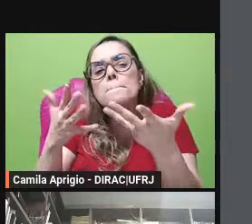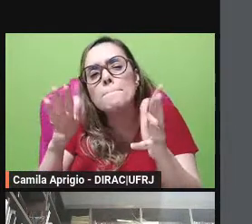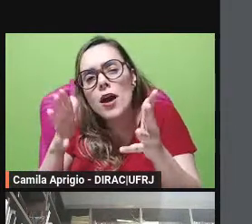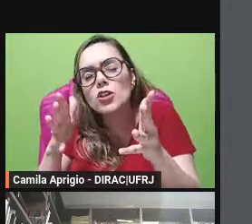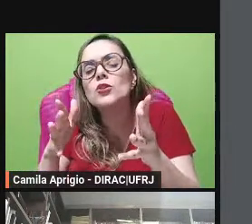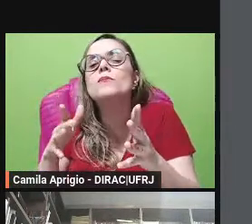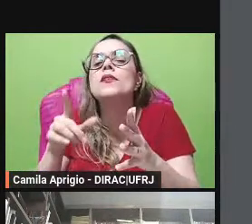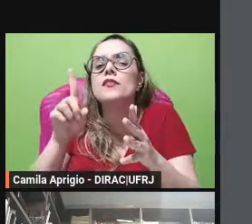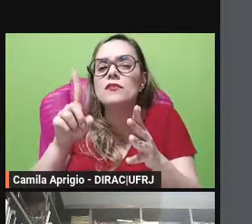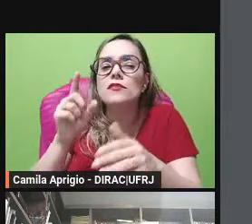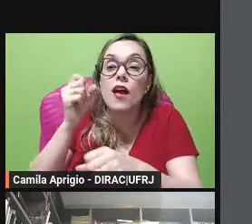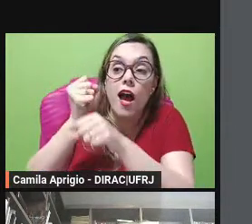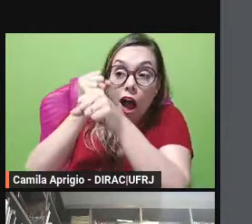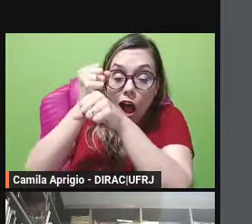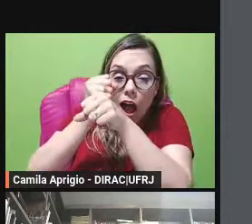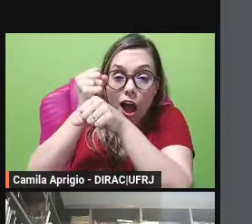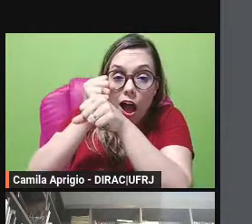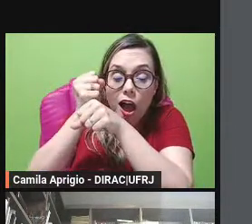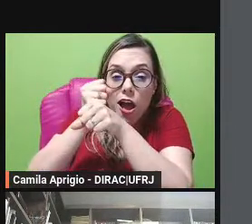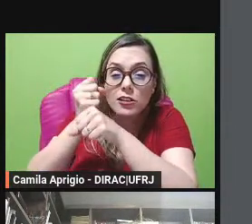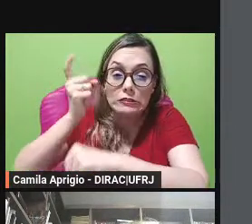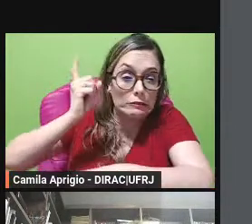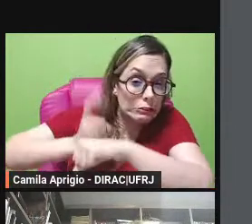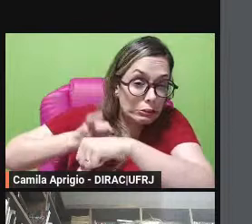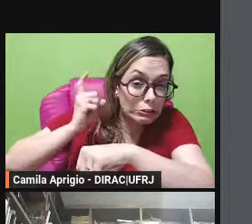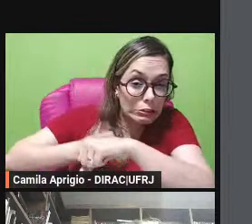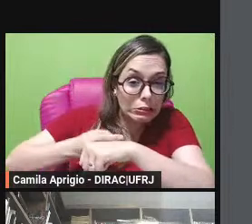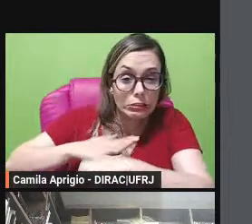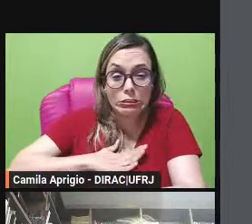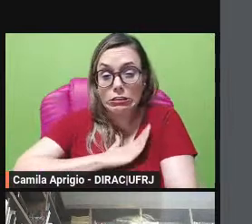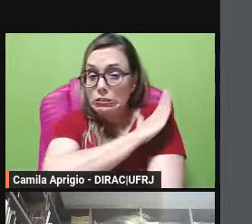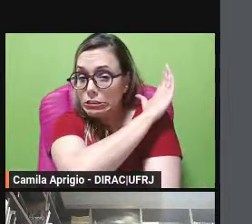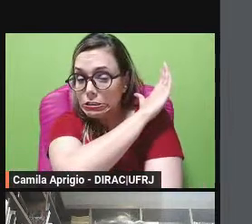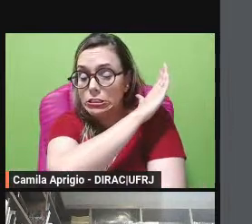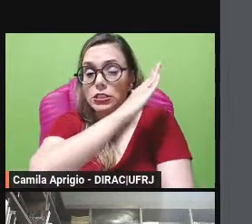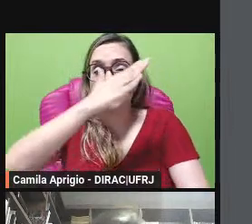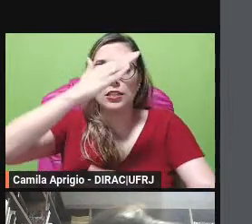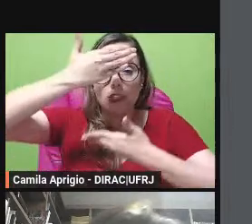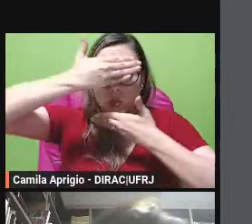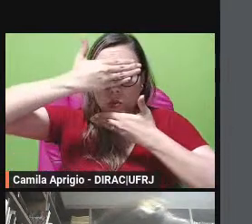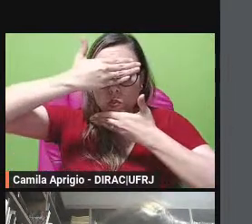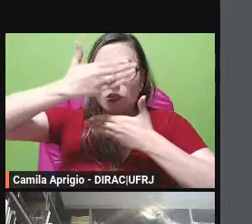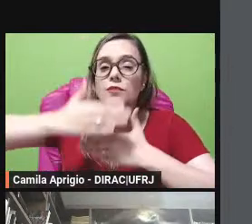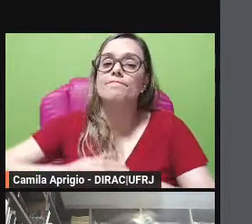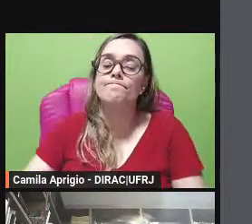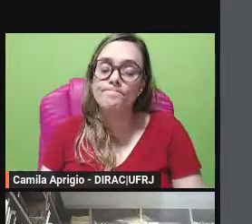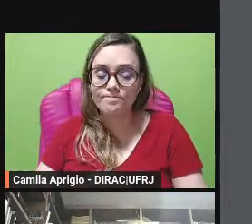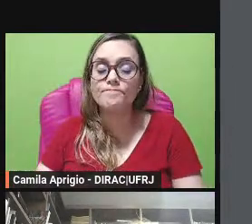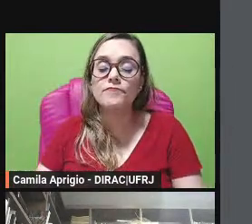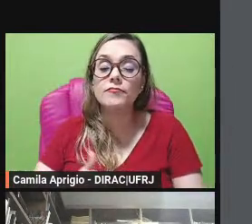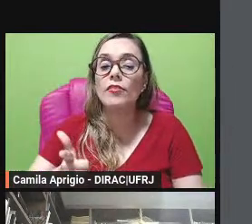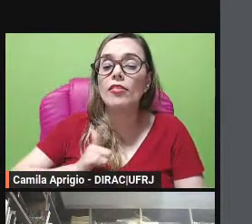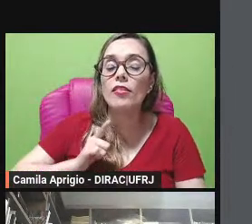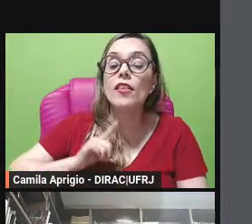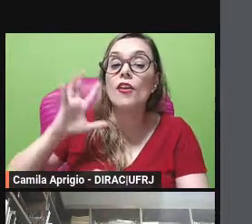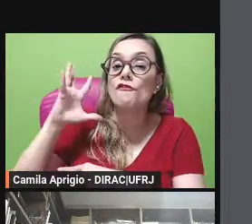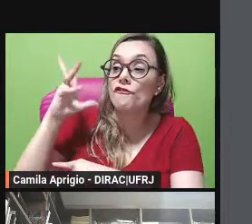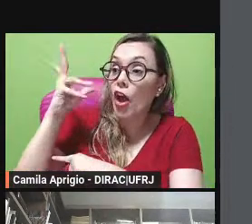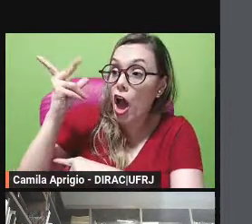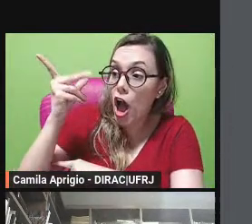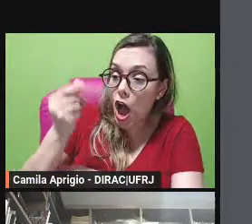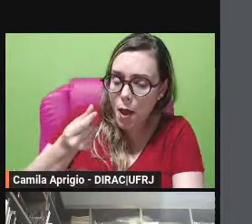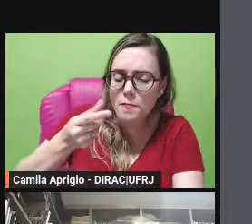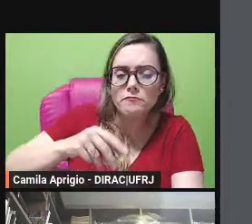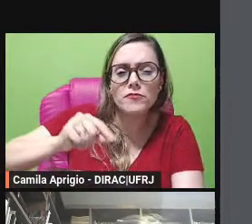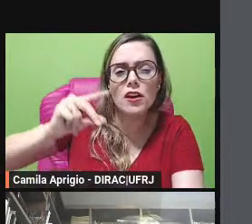sob opressão e censura lembremos também que a fábula desde a antiguidade é um tipo de texto que veicula de